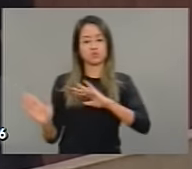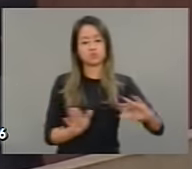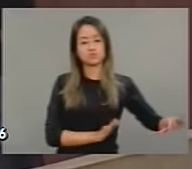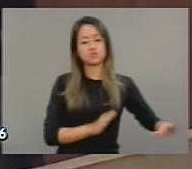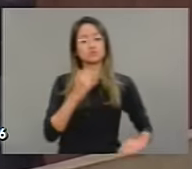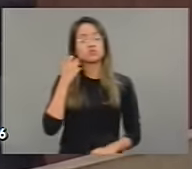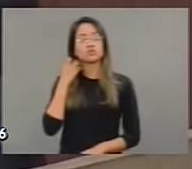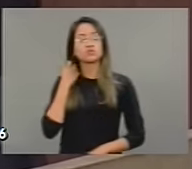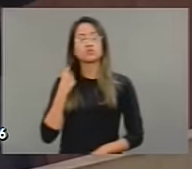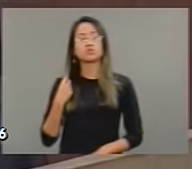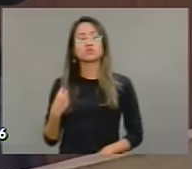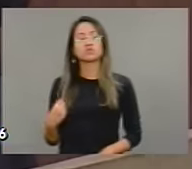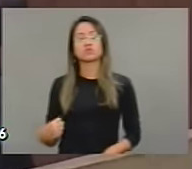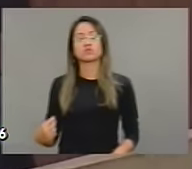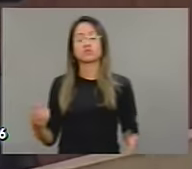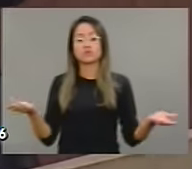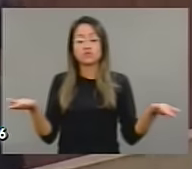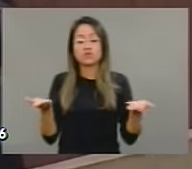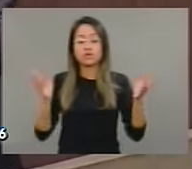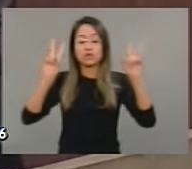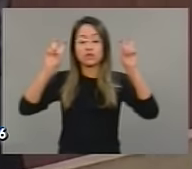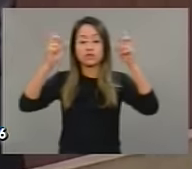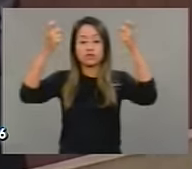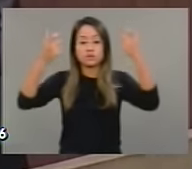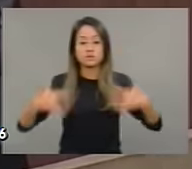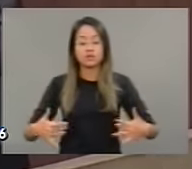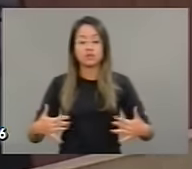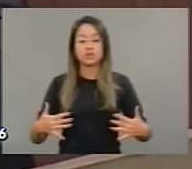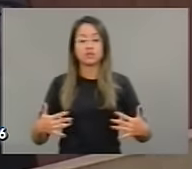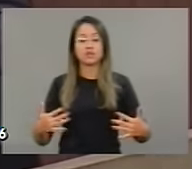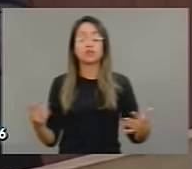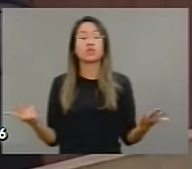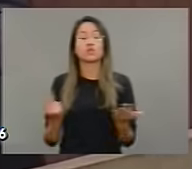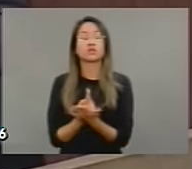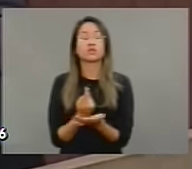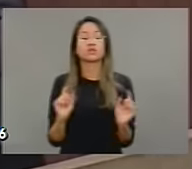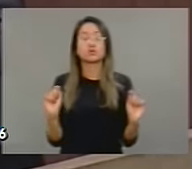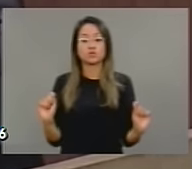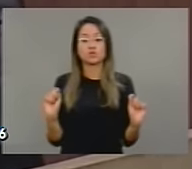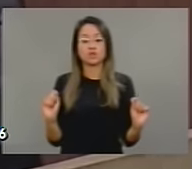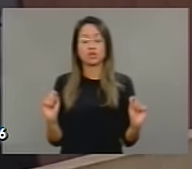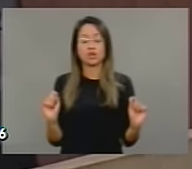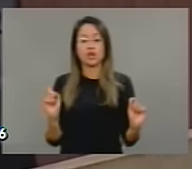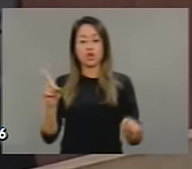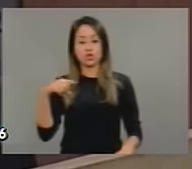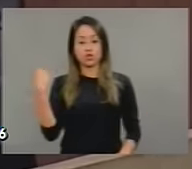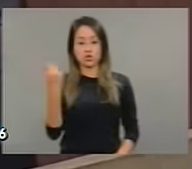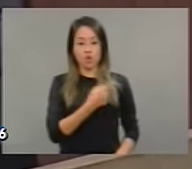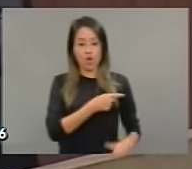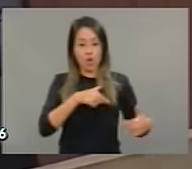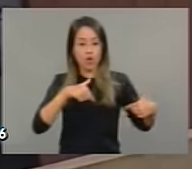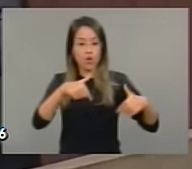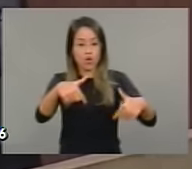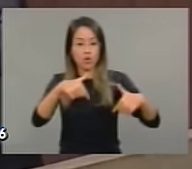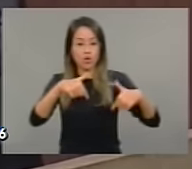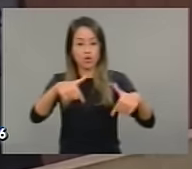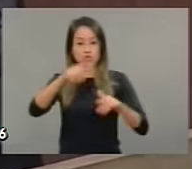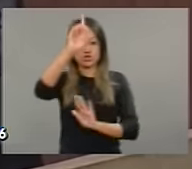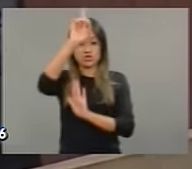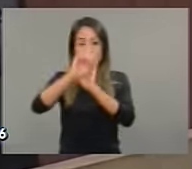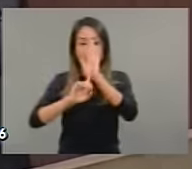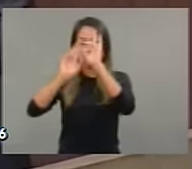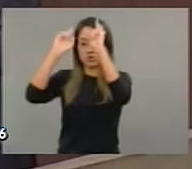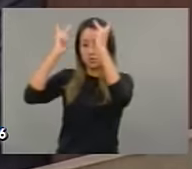eu ocupo a tribuna para falar dessa criminalização, a luta dos direitos humanos e a nossa ação